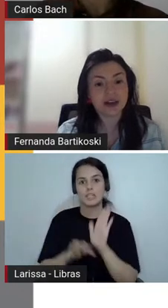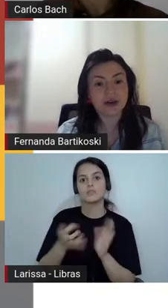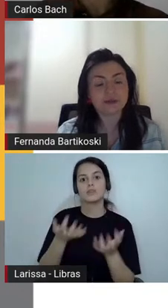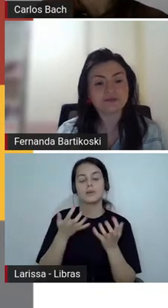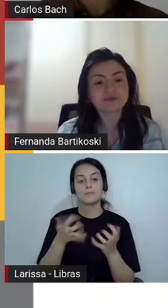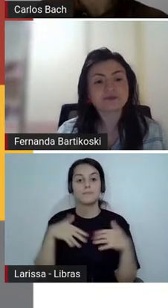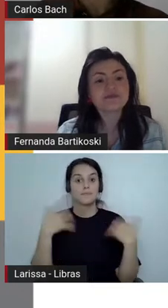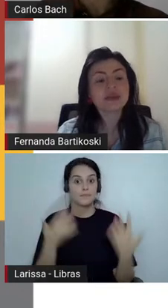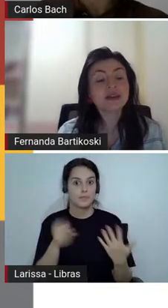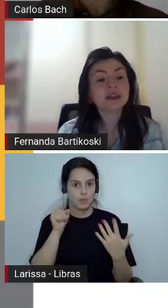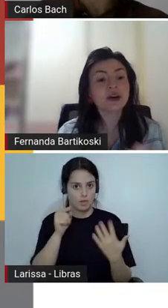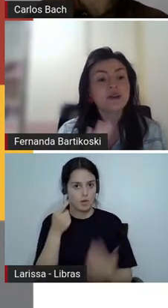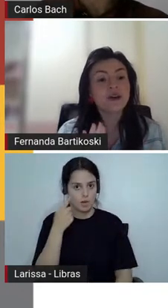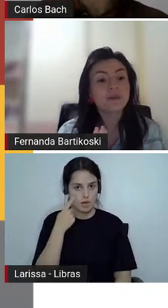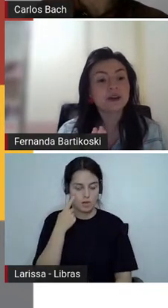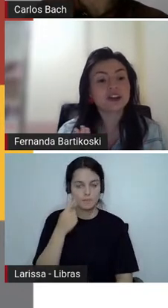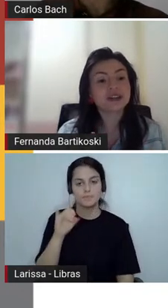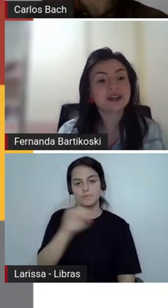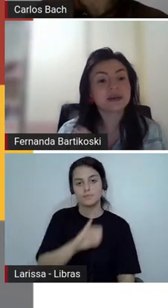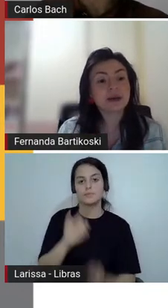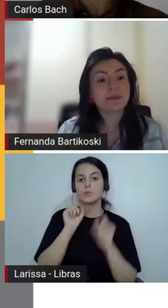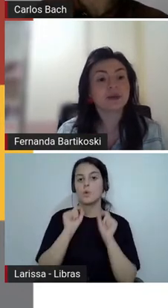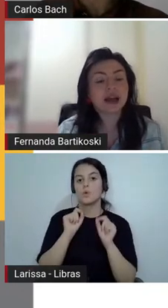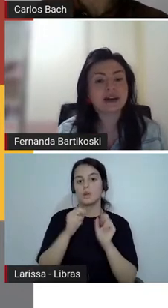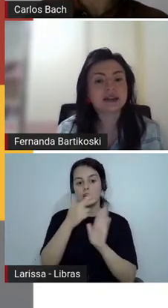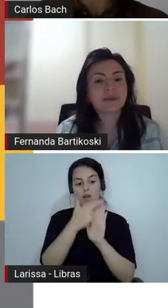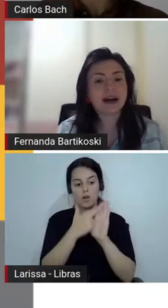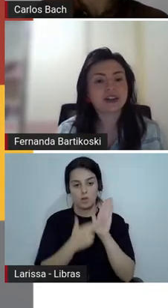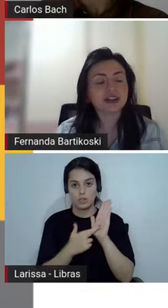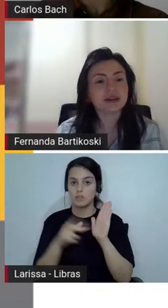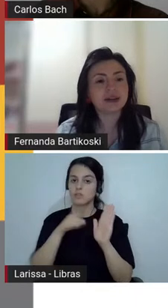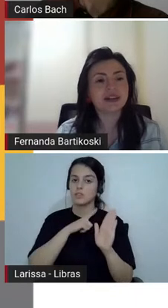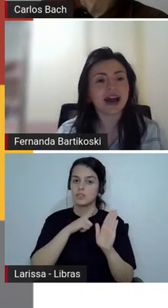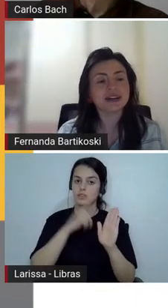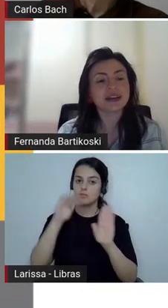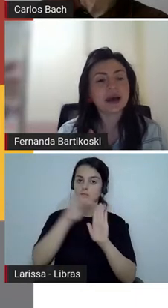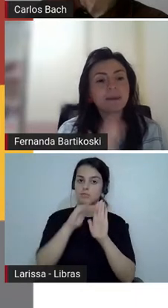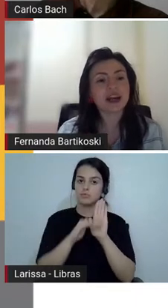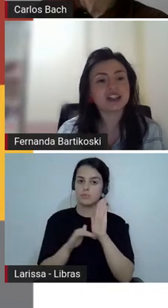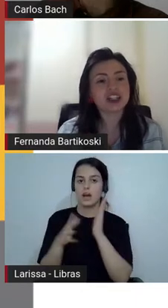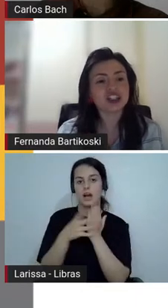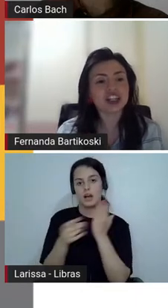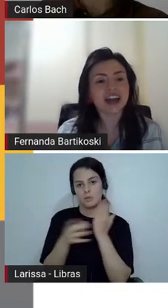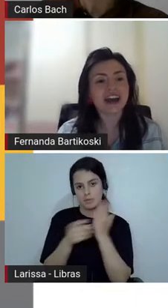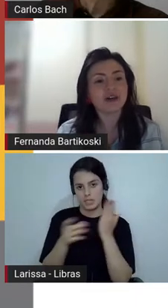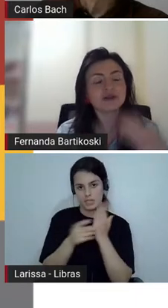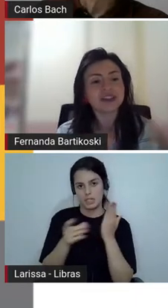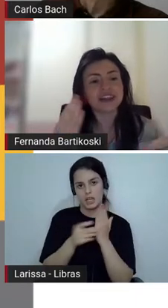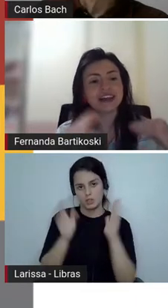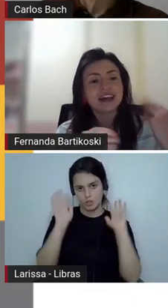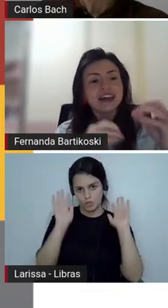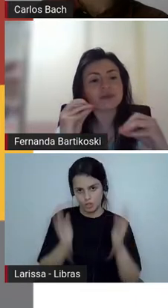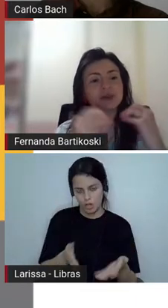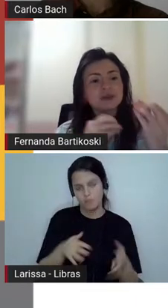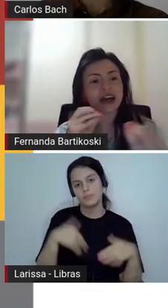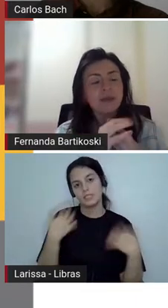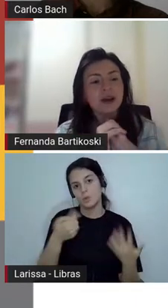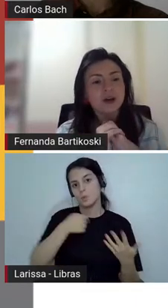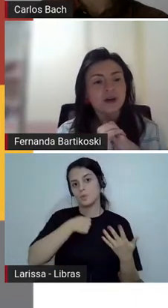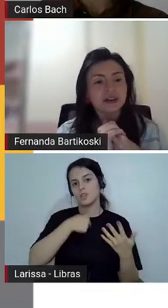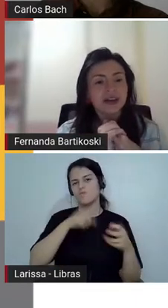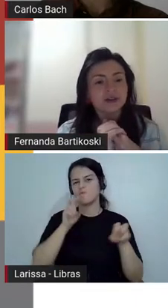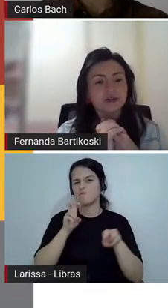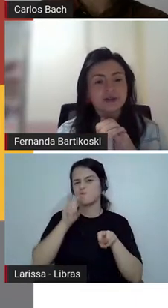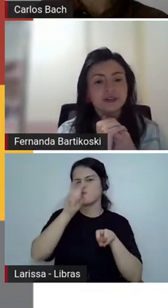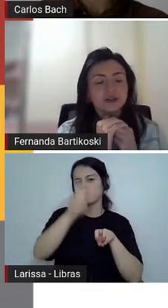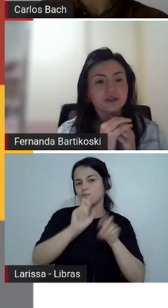nosso roteiro, então, eu vou pedir licença para pular essa parte das habilidades para a gente chegar e conseguir esmiuçar